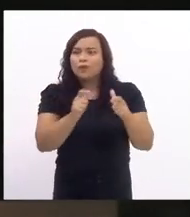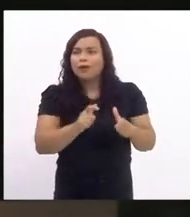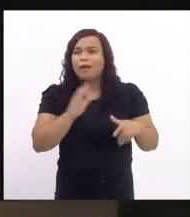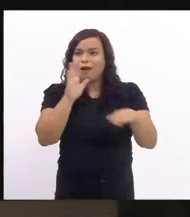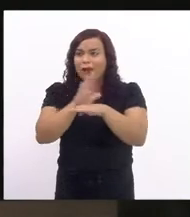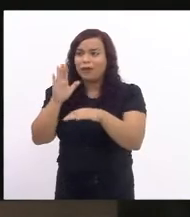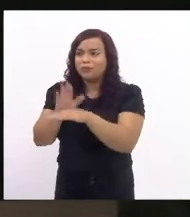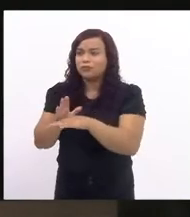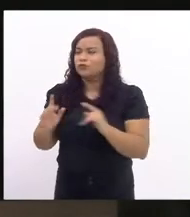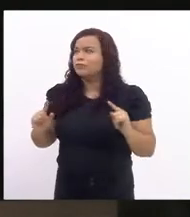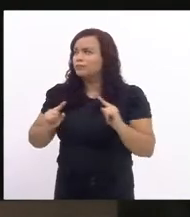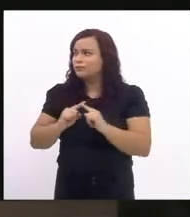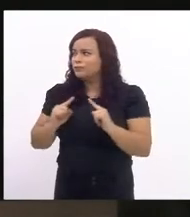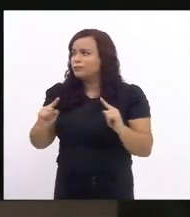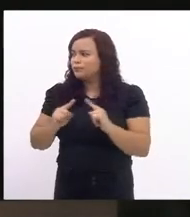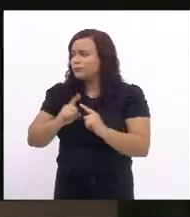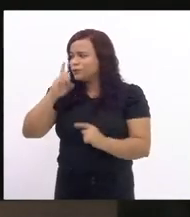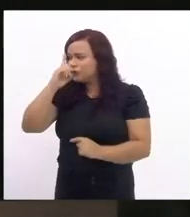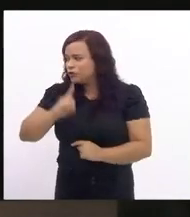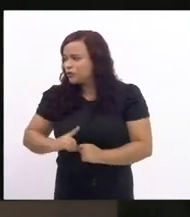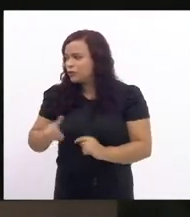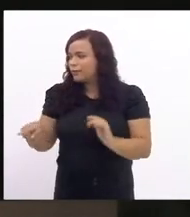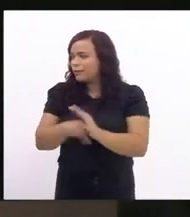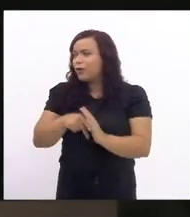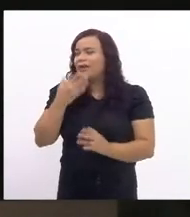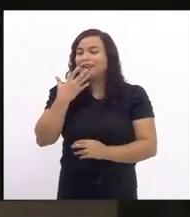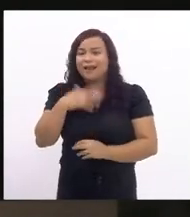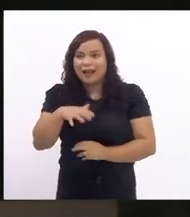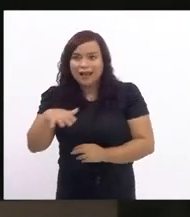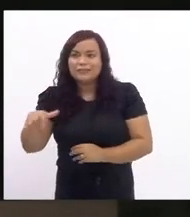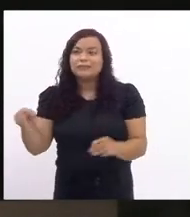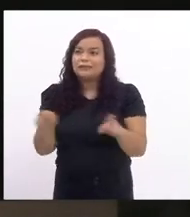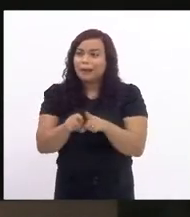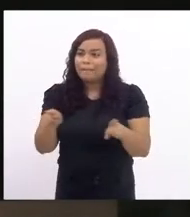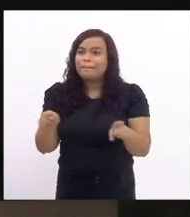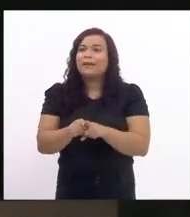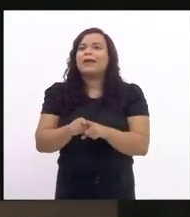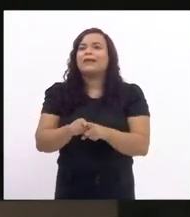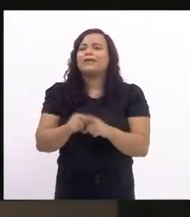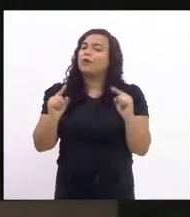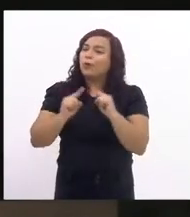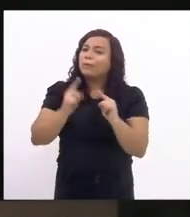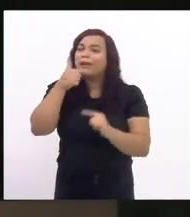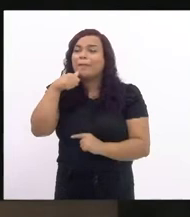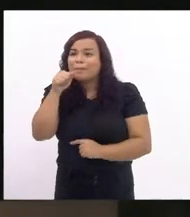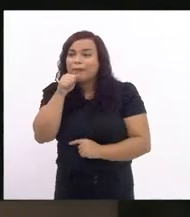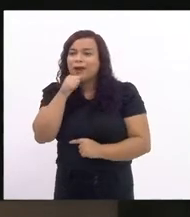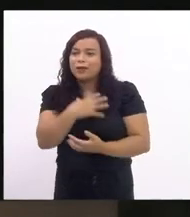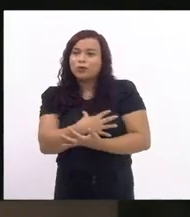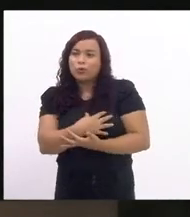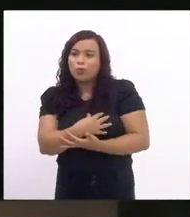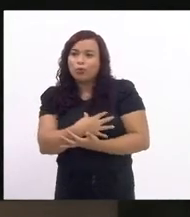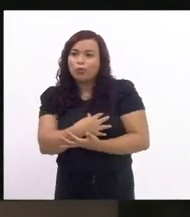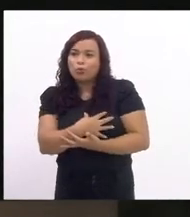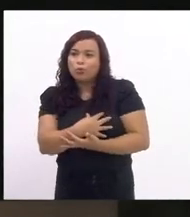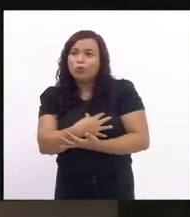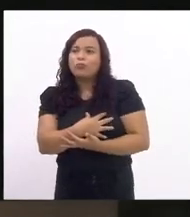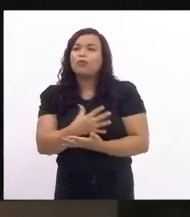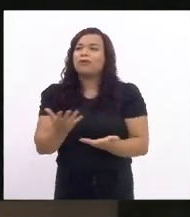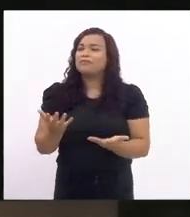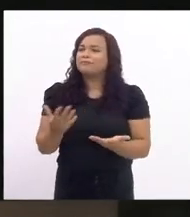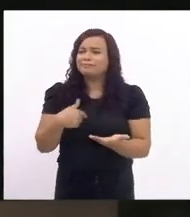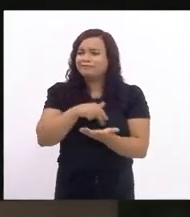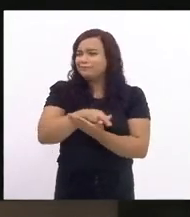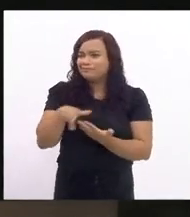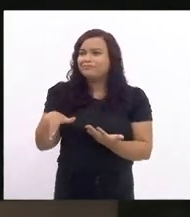sendo de dignidade para as crianças também no caso das mães que amamentam após